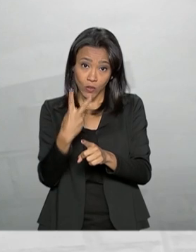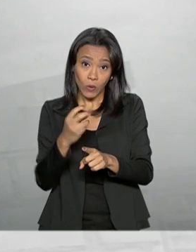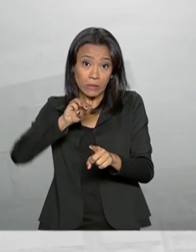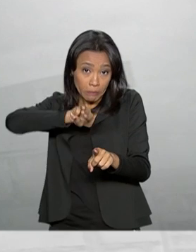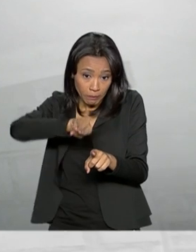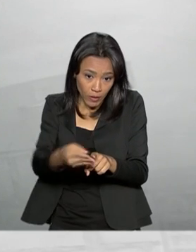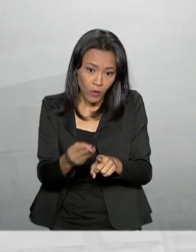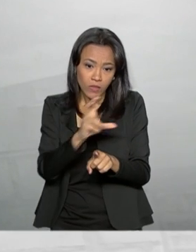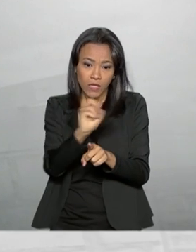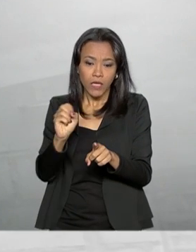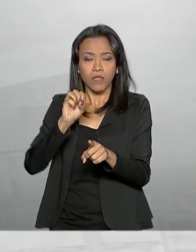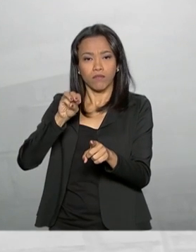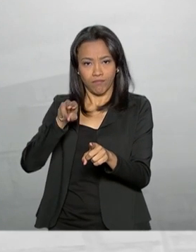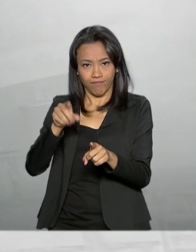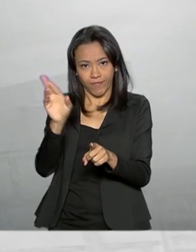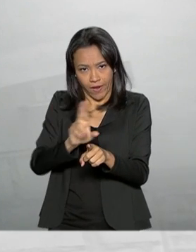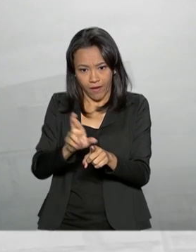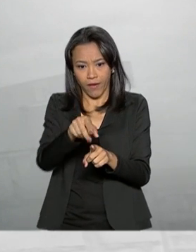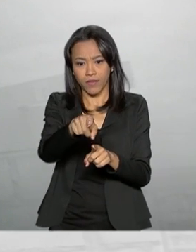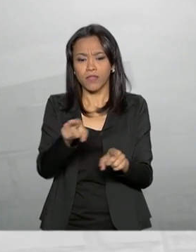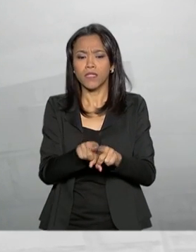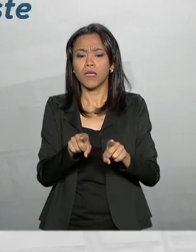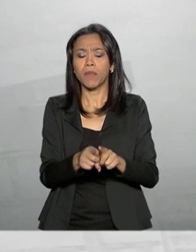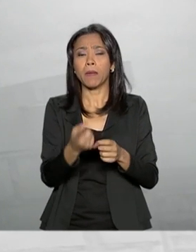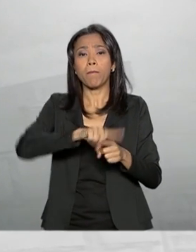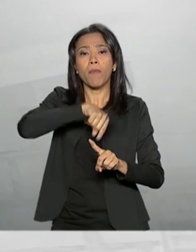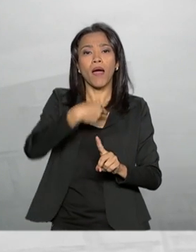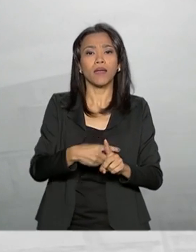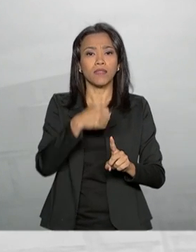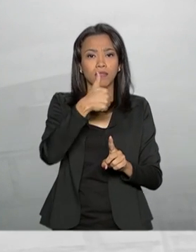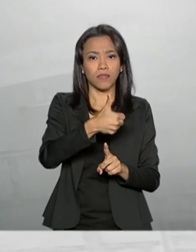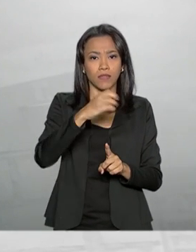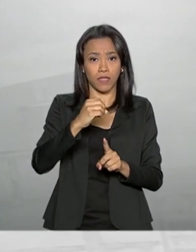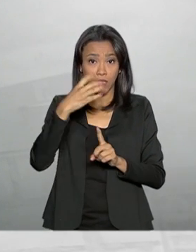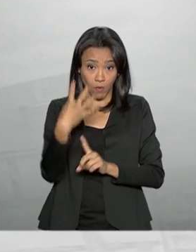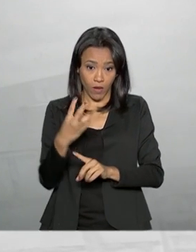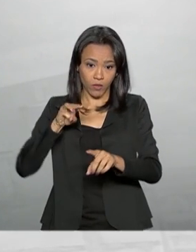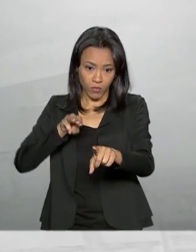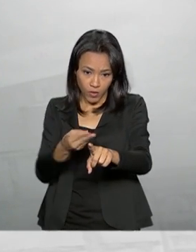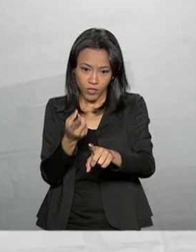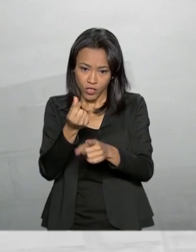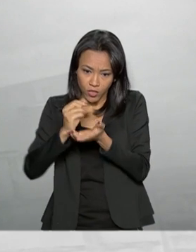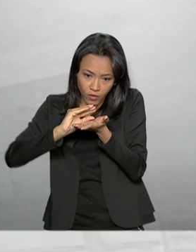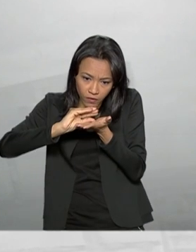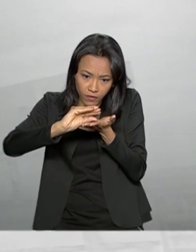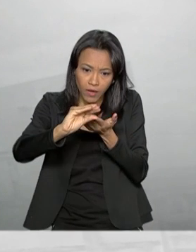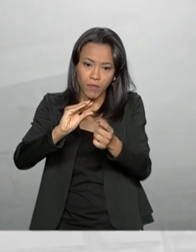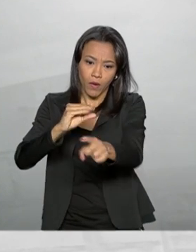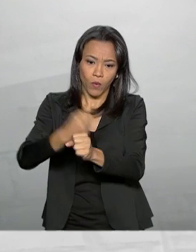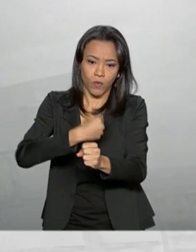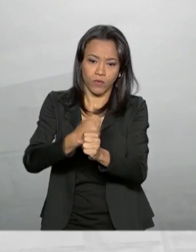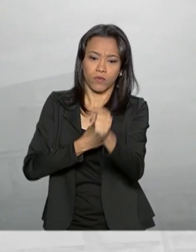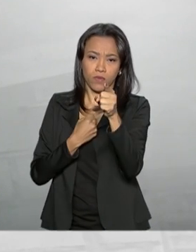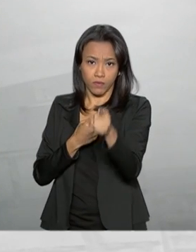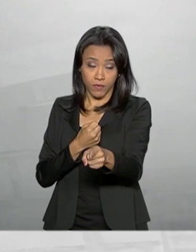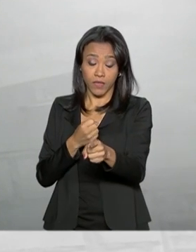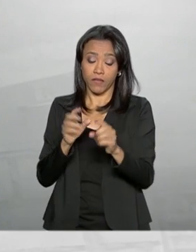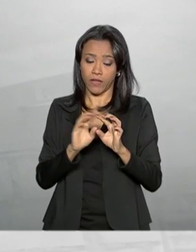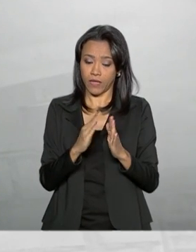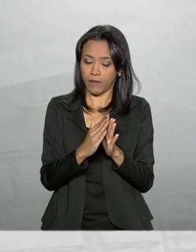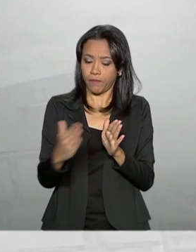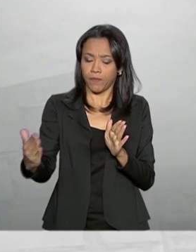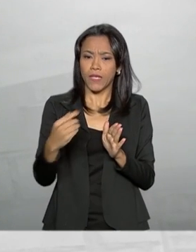além de 104 milhões de reais, que serão destinados para a construção da Via Perimetral Leste, que terá 15 quilômetros,